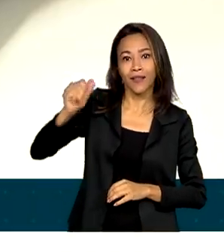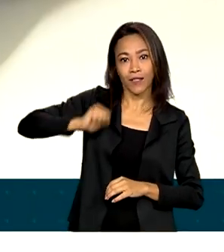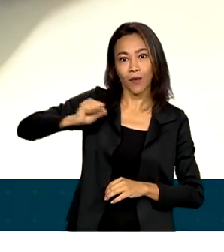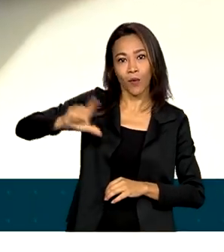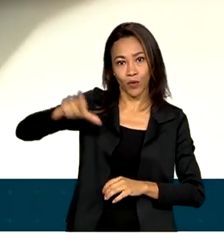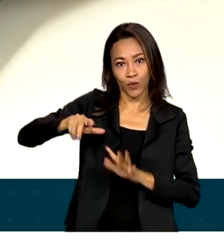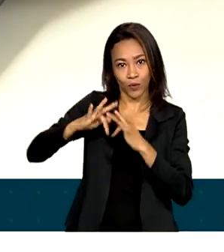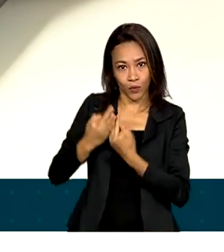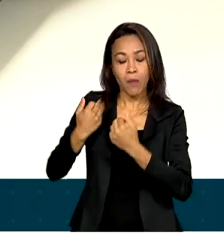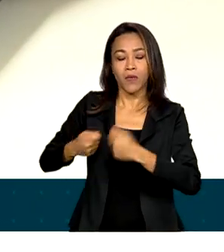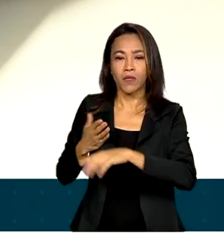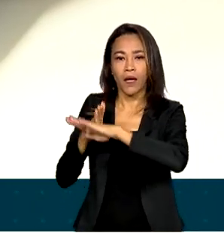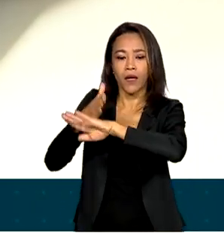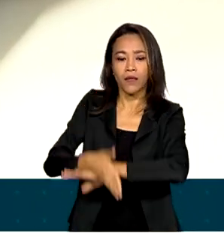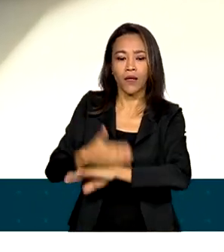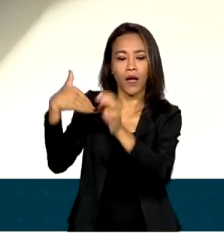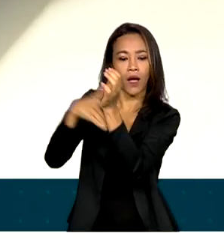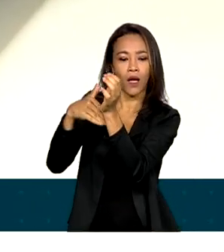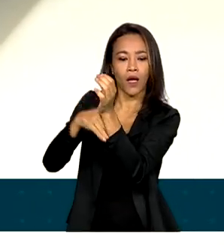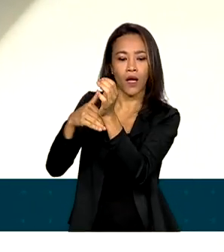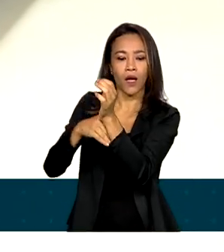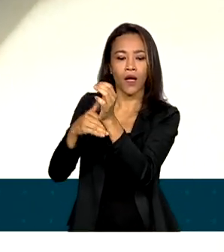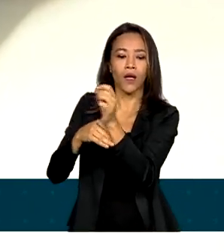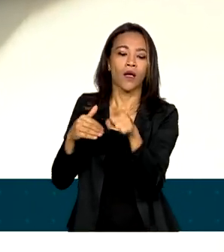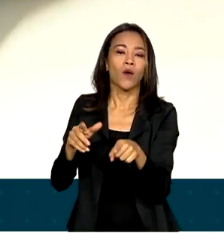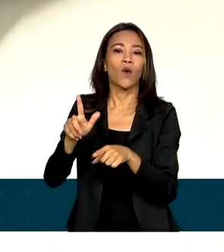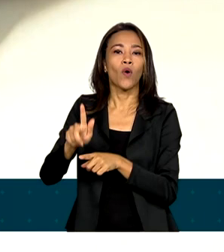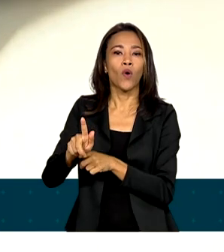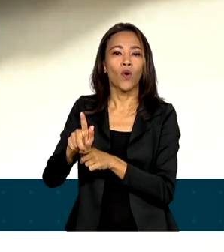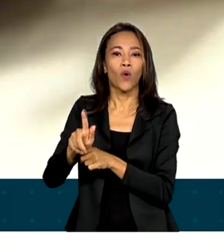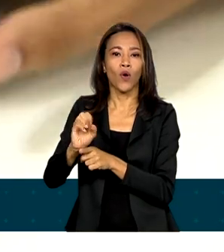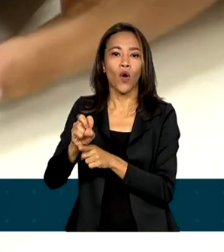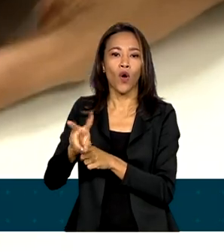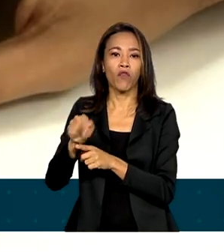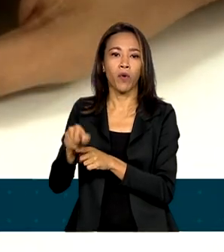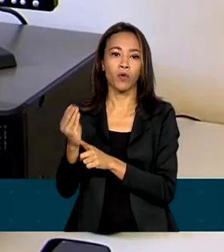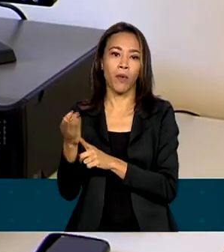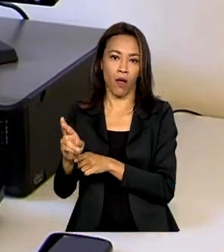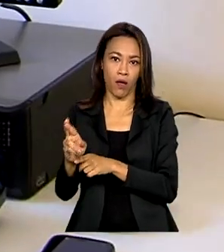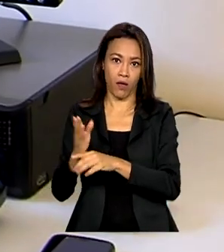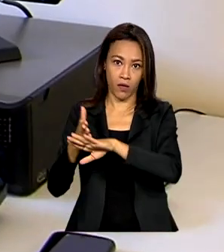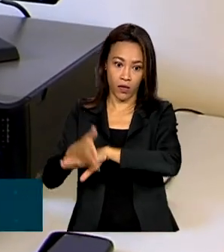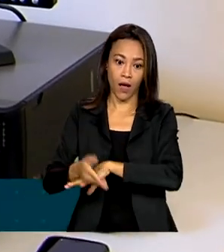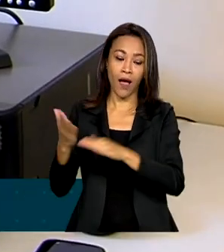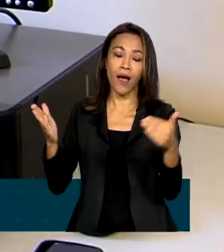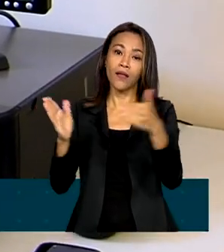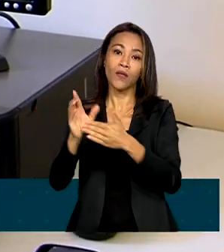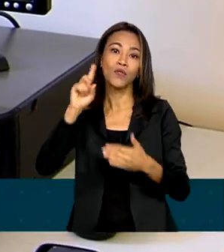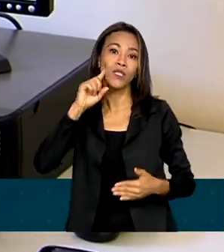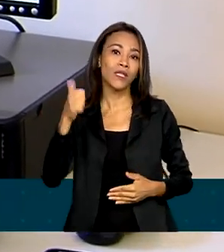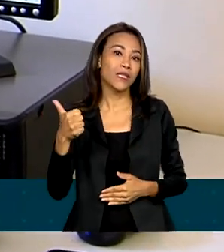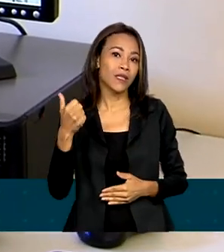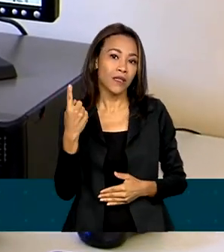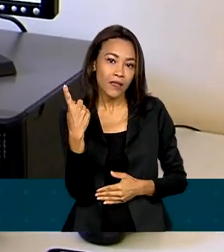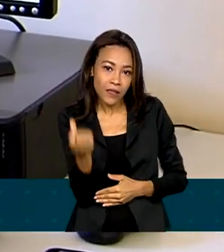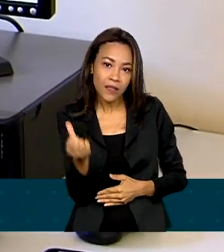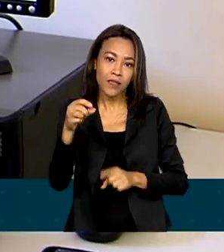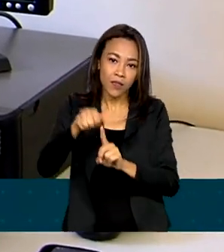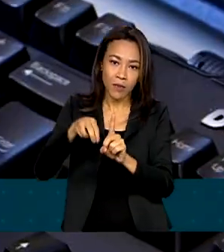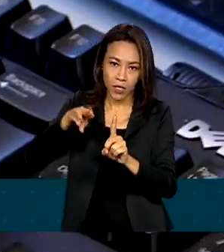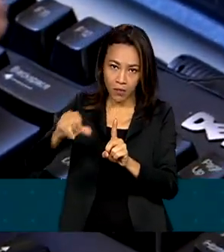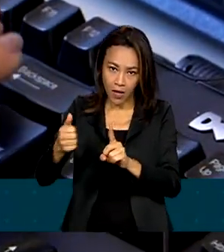fazer login com a conta gov.br. Os aprovados vão ter até o dia 16 de março para enviar os documentos às